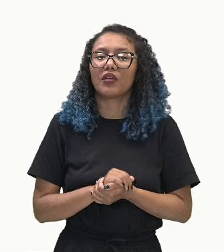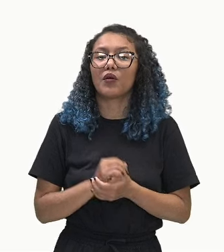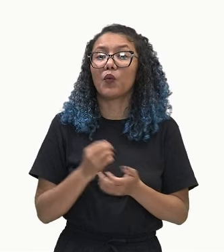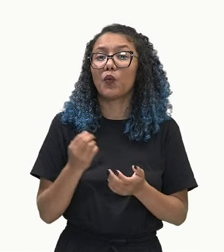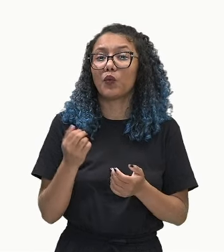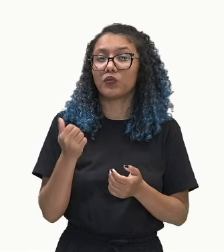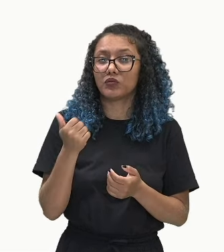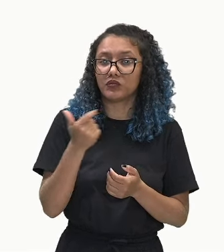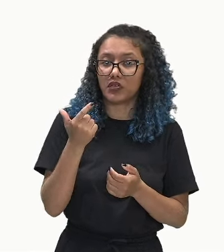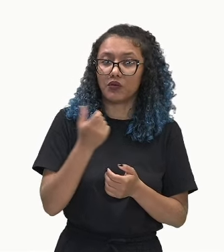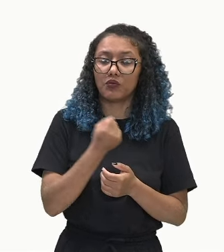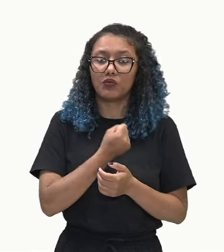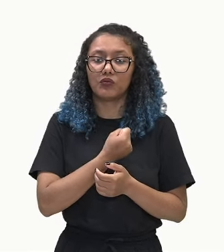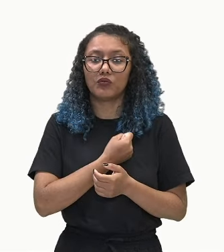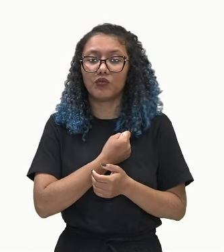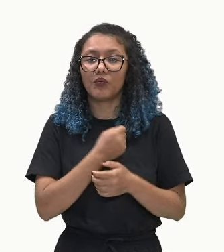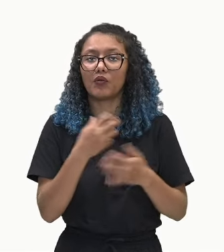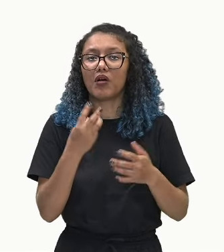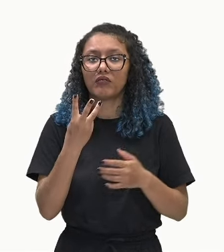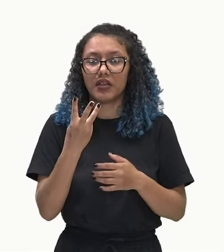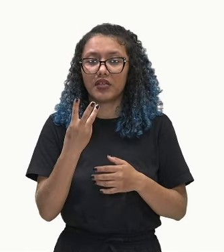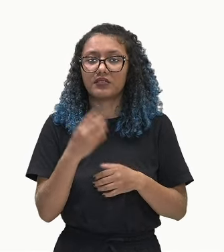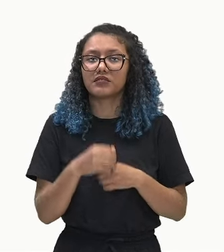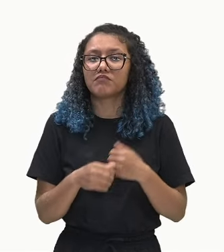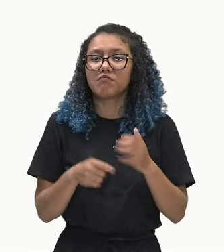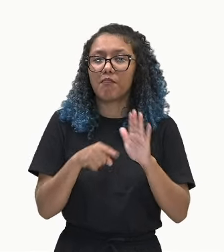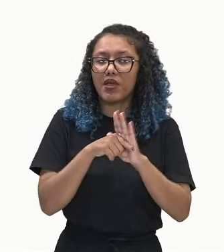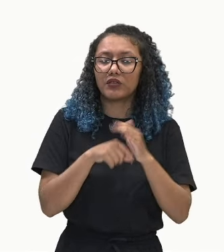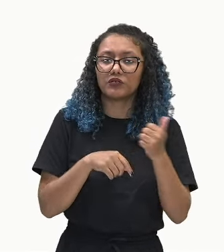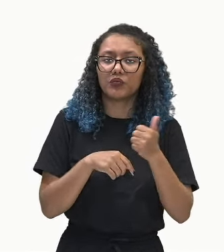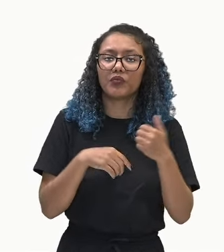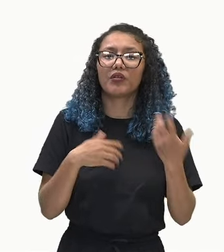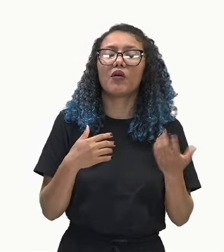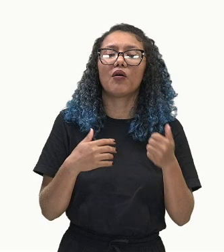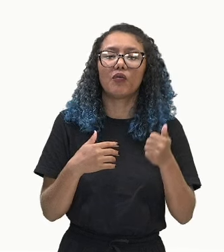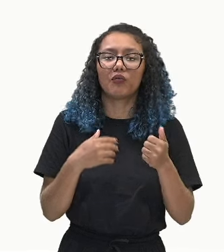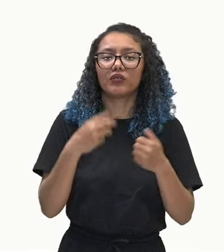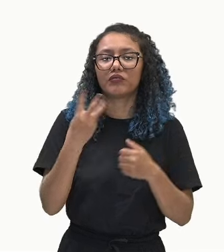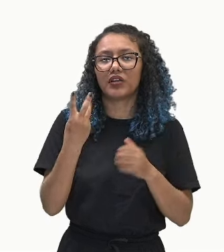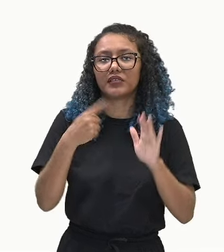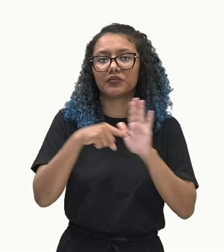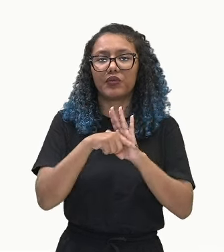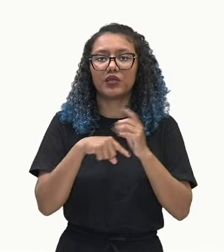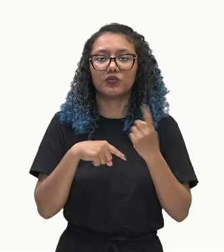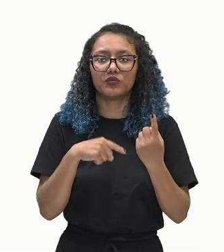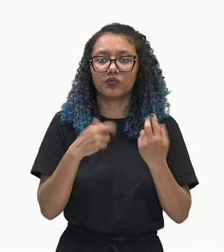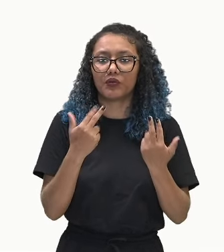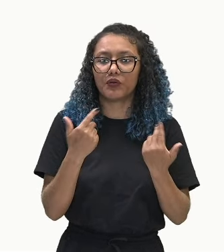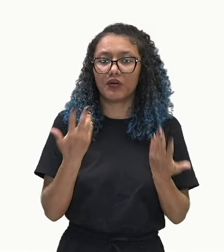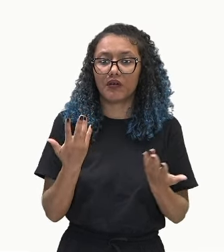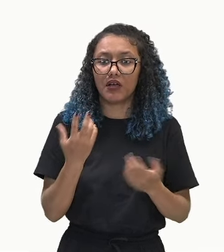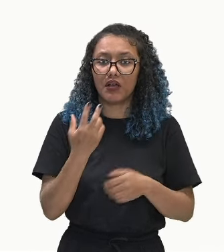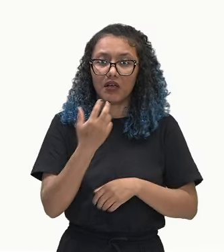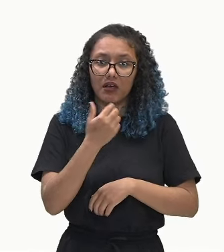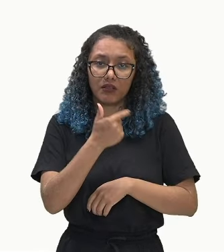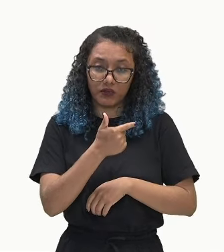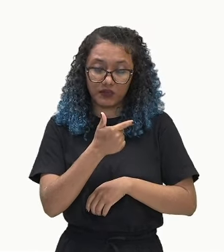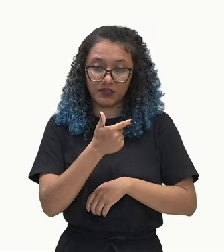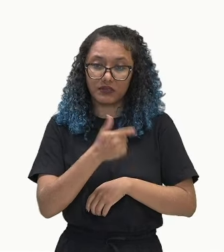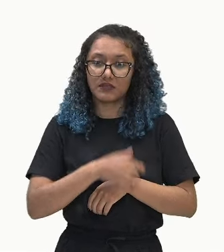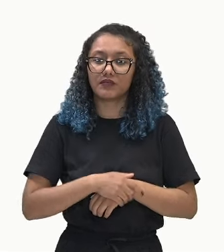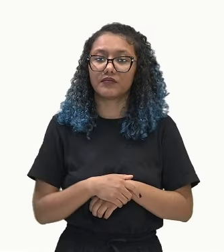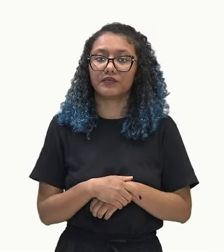menos o primeiro, que é 1. 3 menos 1, 2. Então, a razão dessa PA é igual a 2.